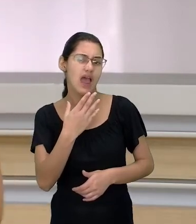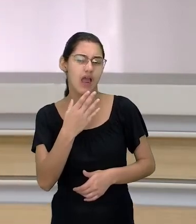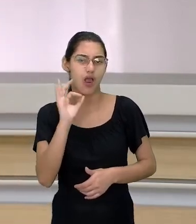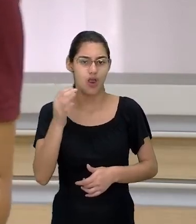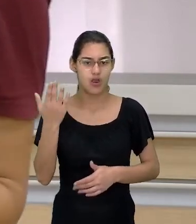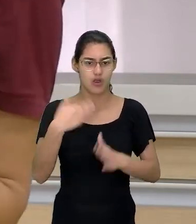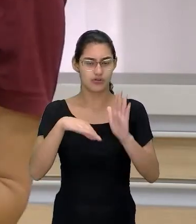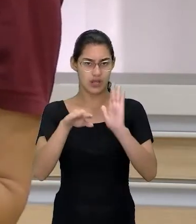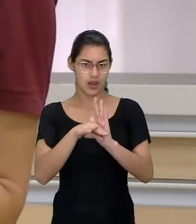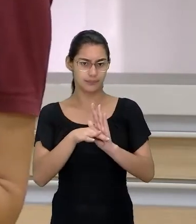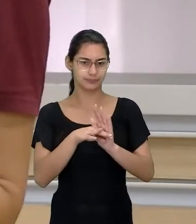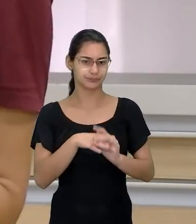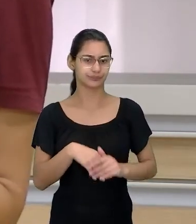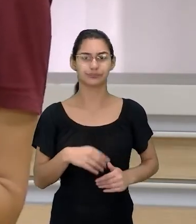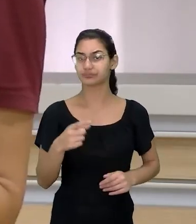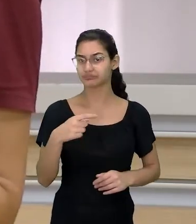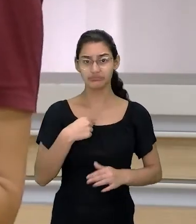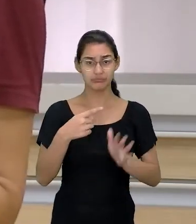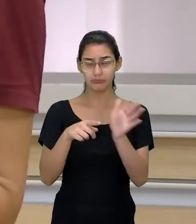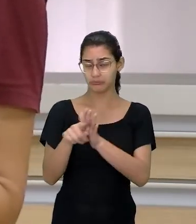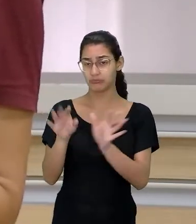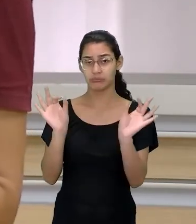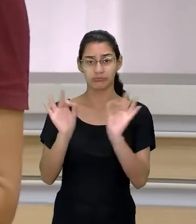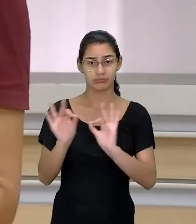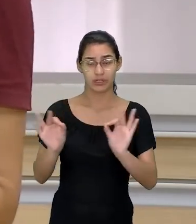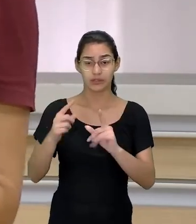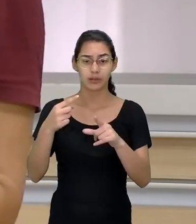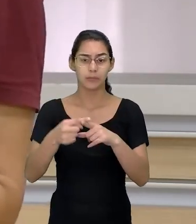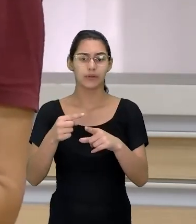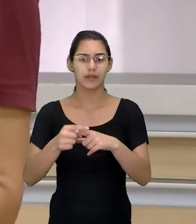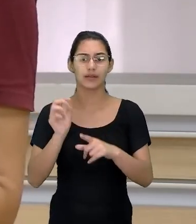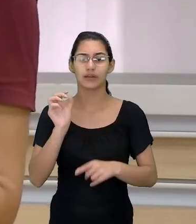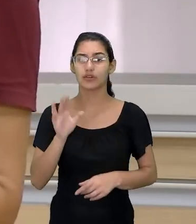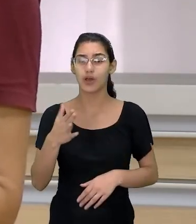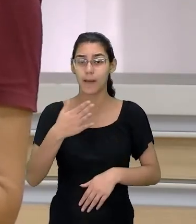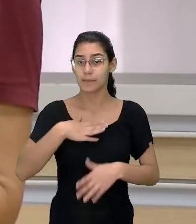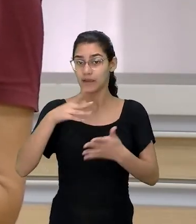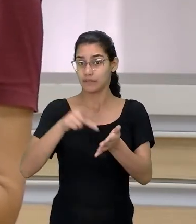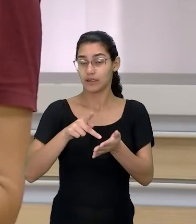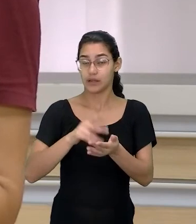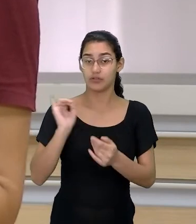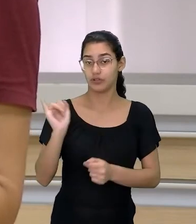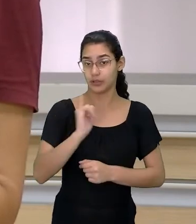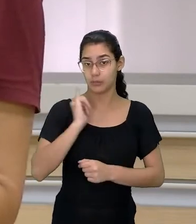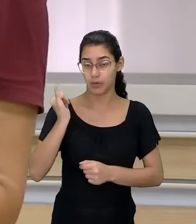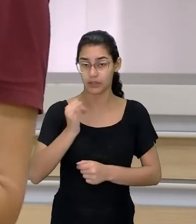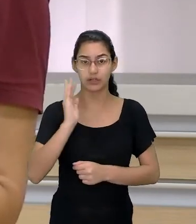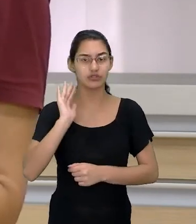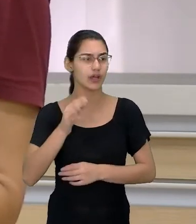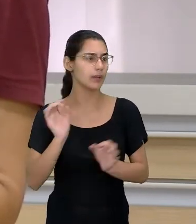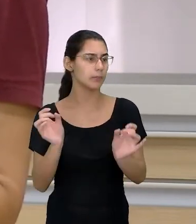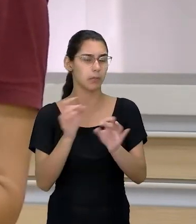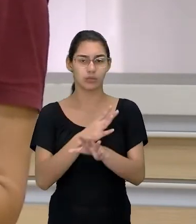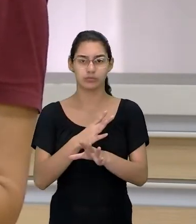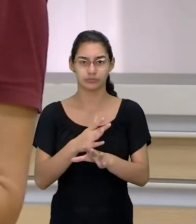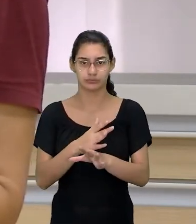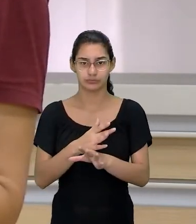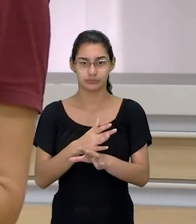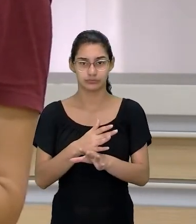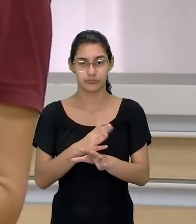num ponto de não me questionar mais porque apenas a minha verdade ela já é suficiente?